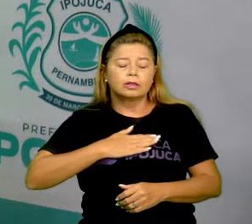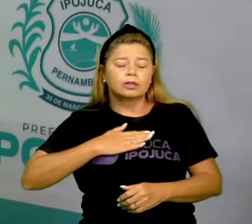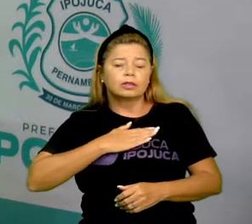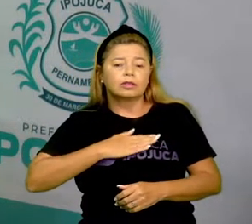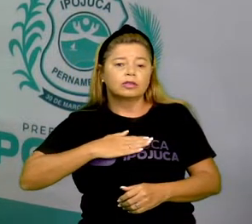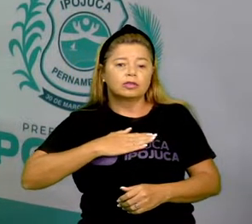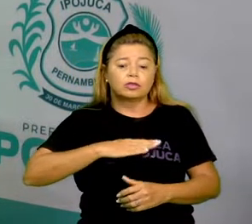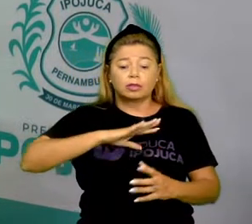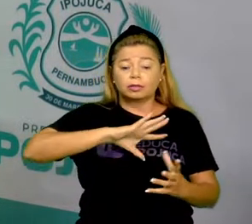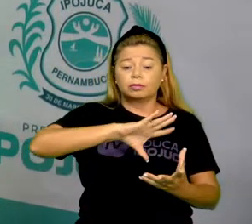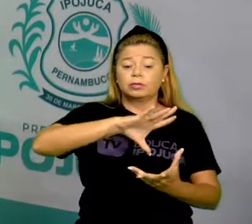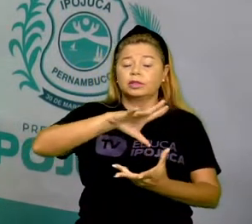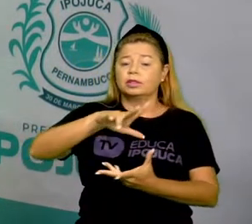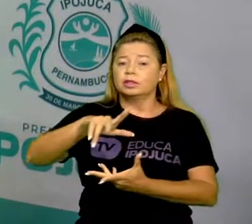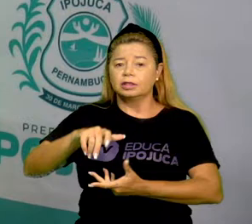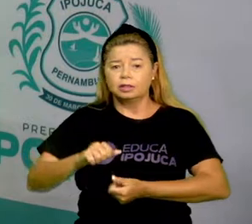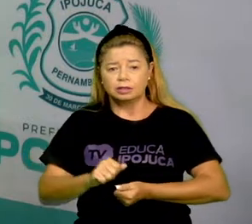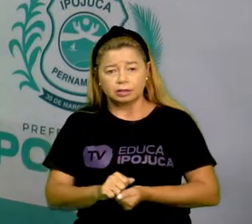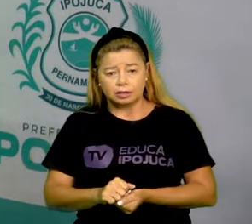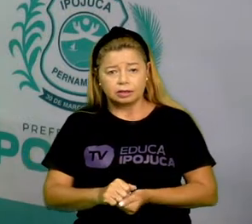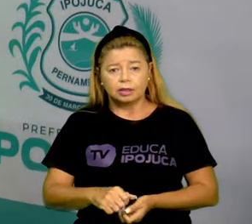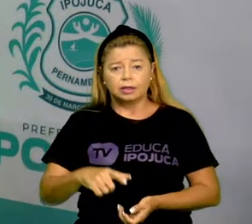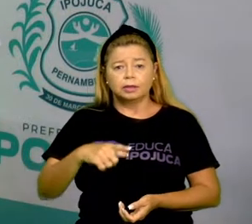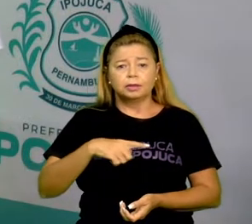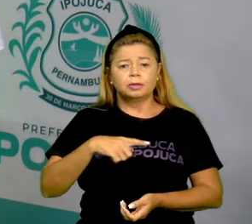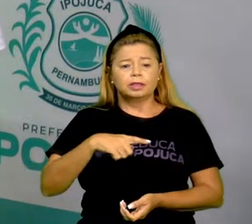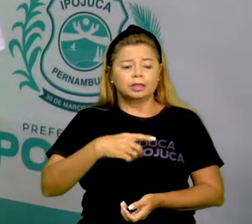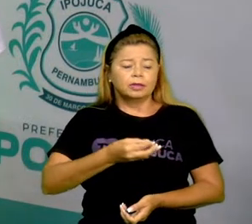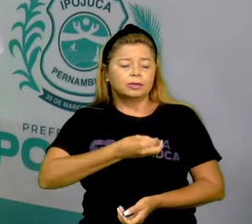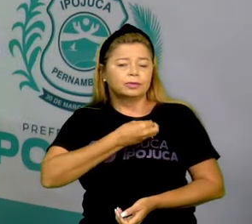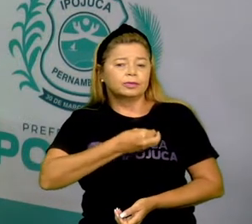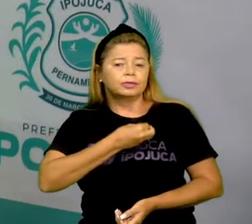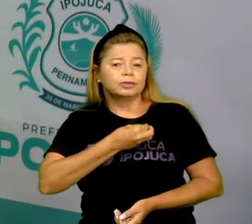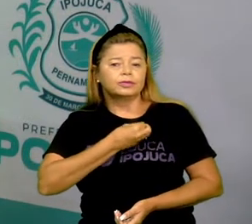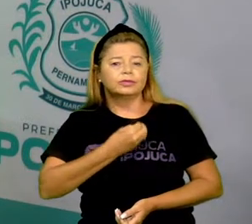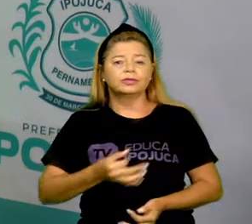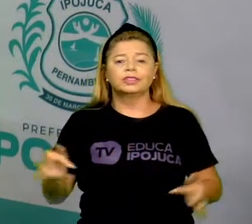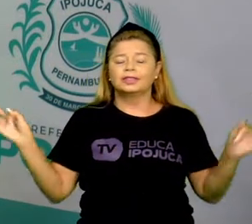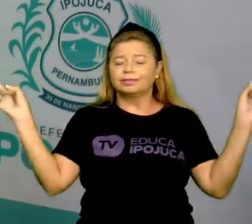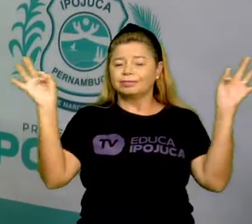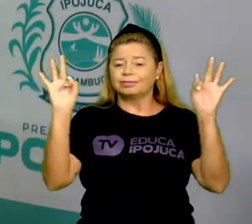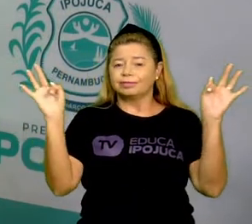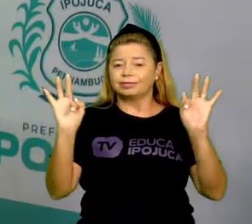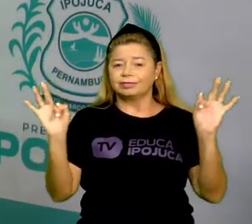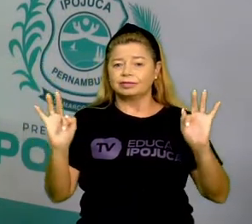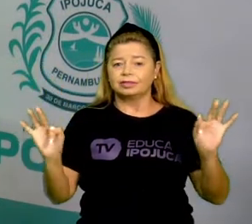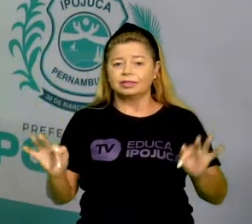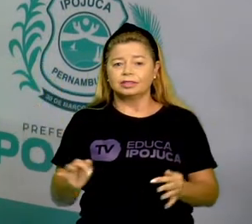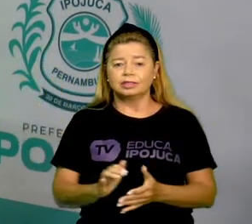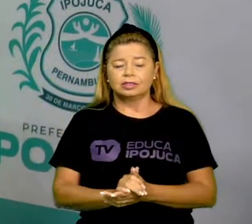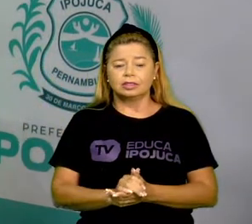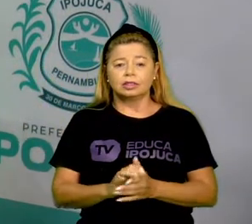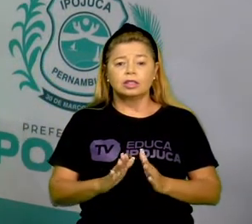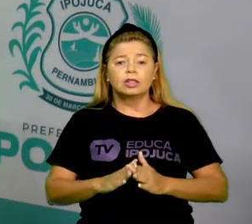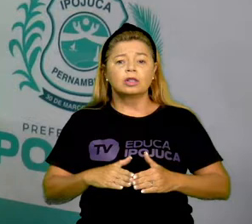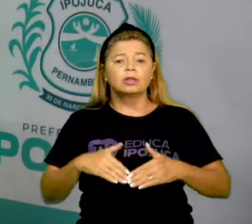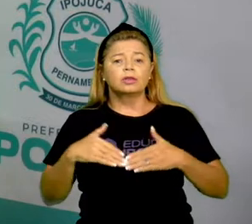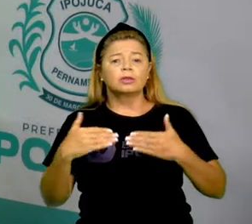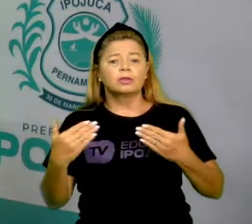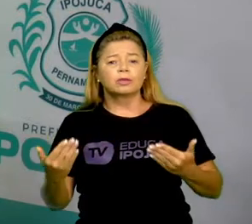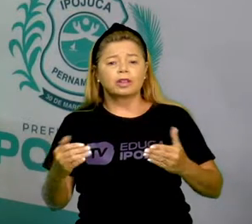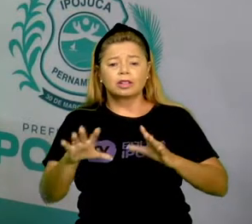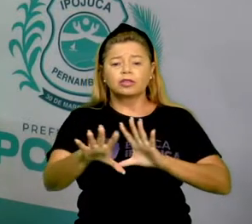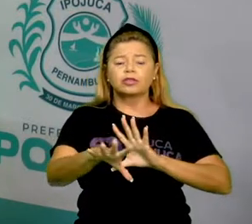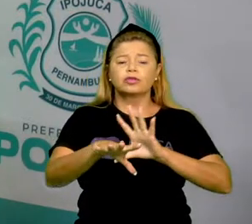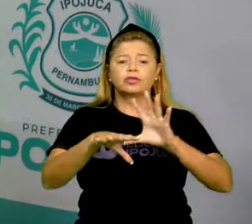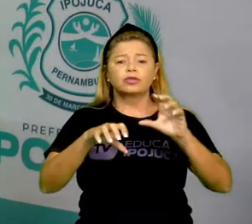termos vida feliz, não é isso? Então, quais são as formas de representar a